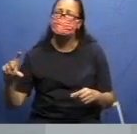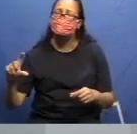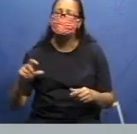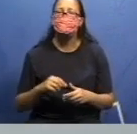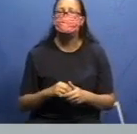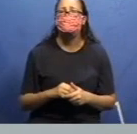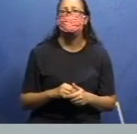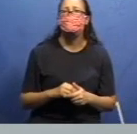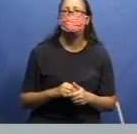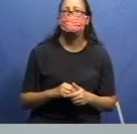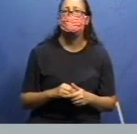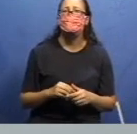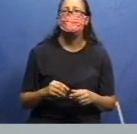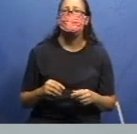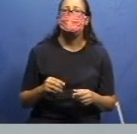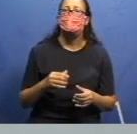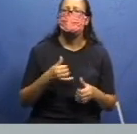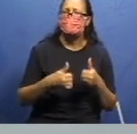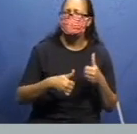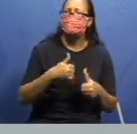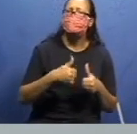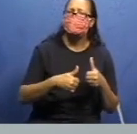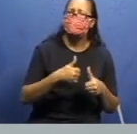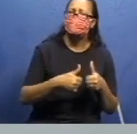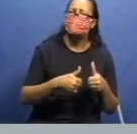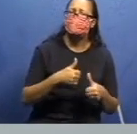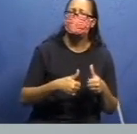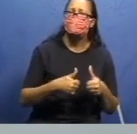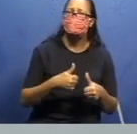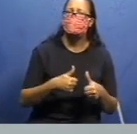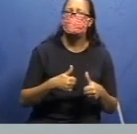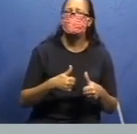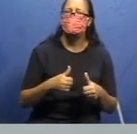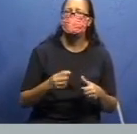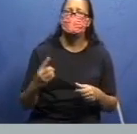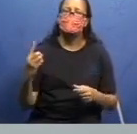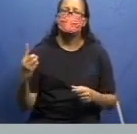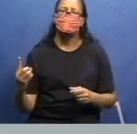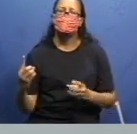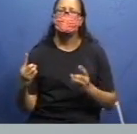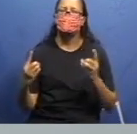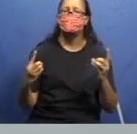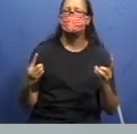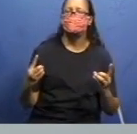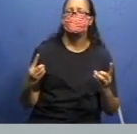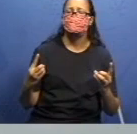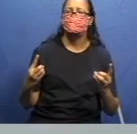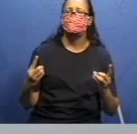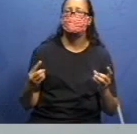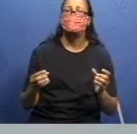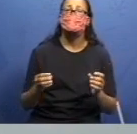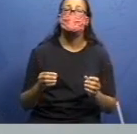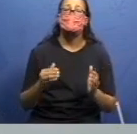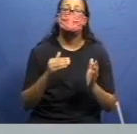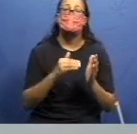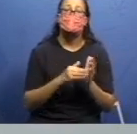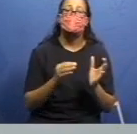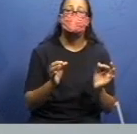E vão se completando os espaços. Cada um jogando uma vez até terminarem as tampinhas.